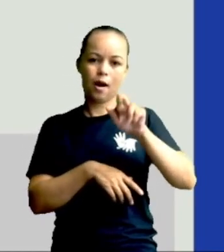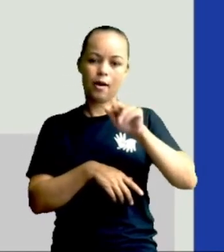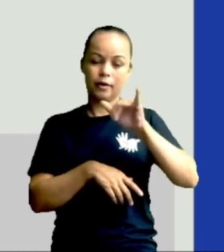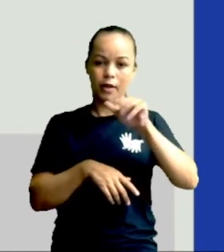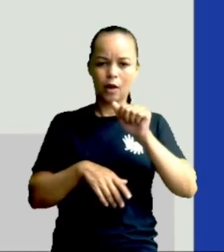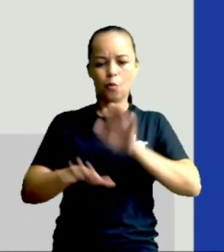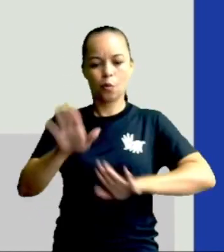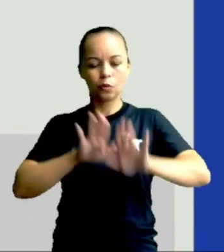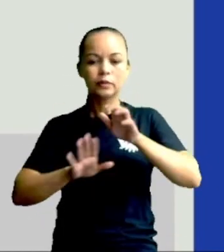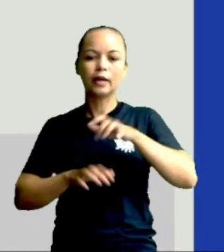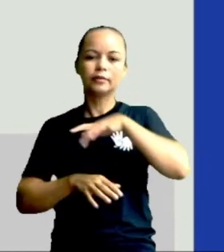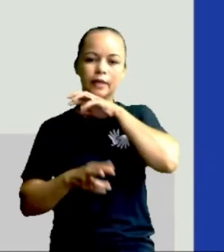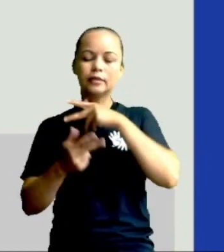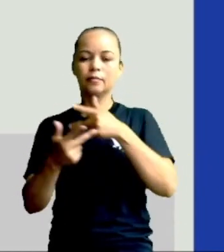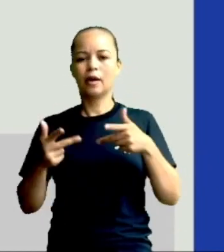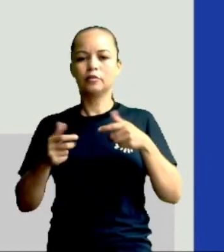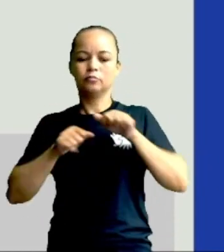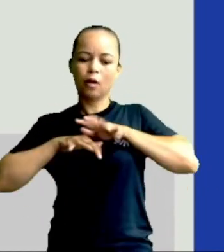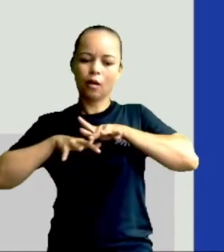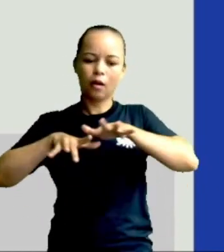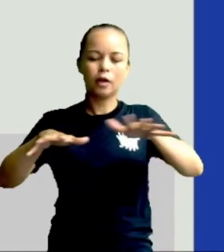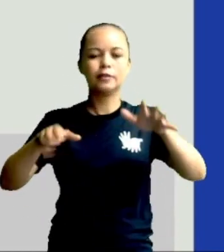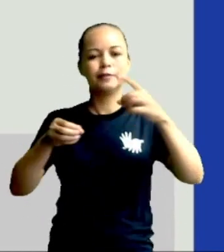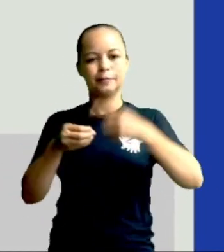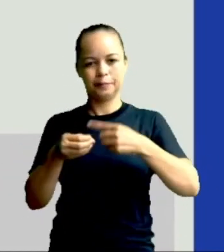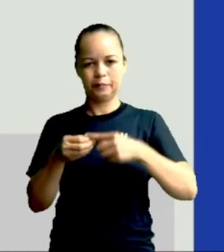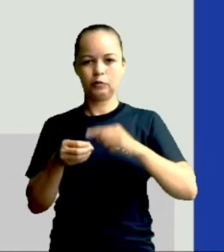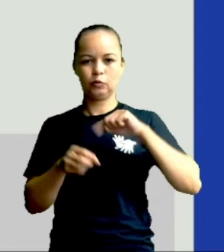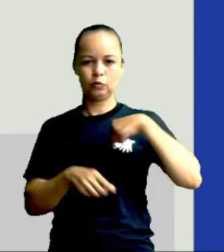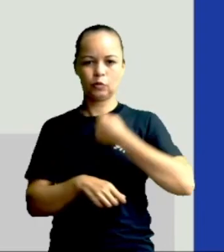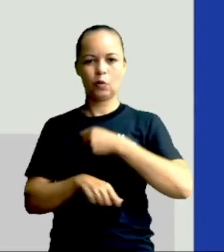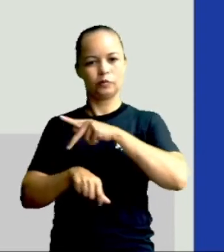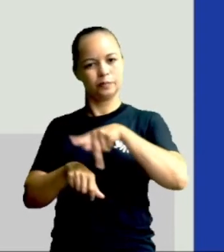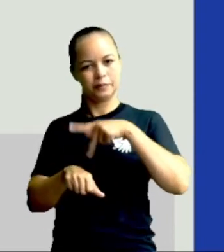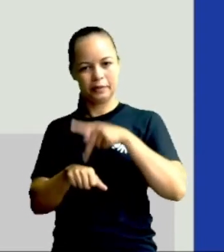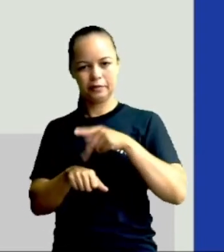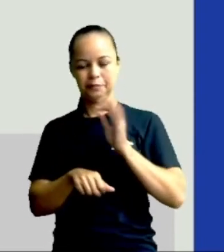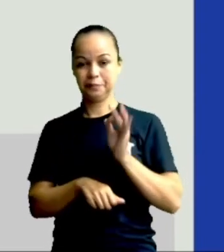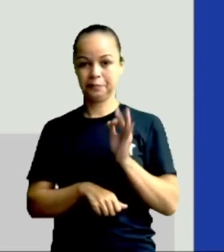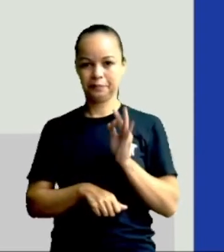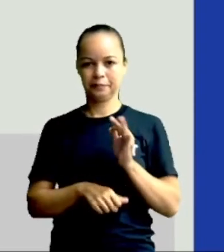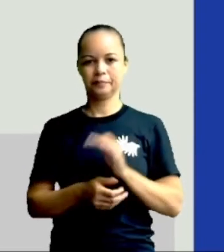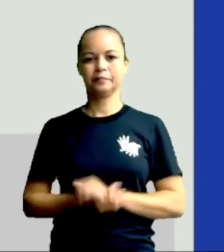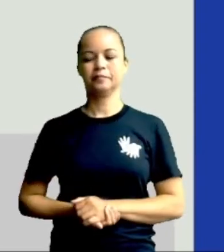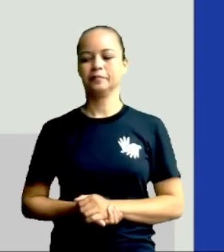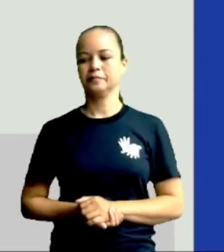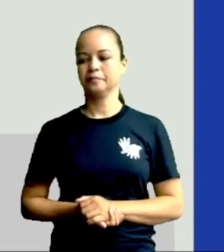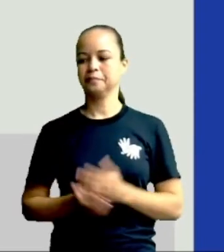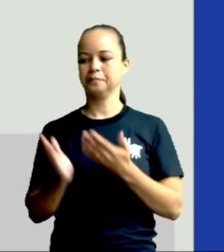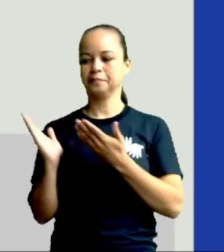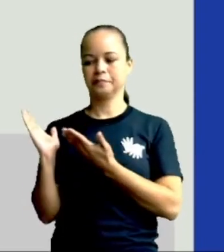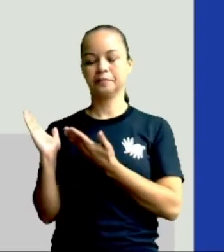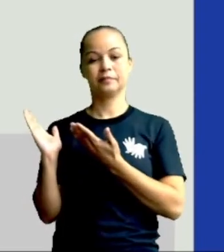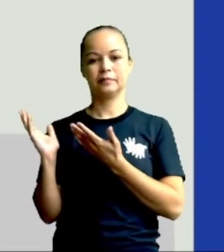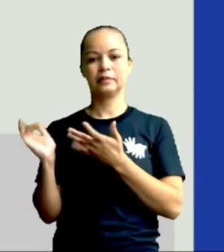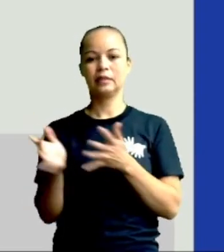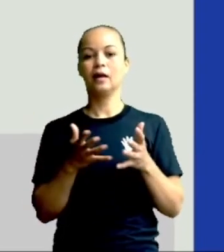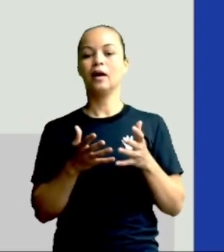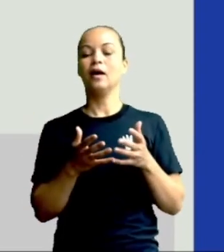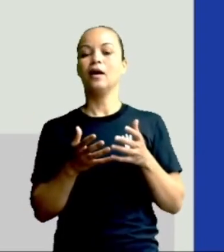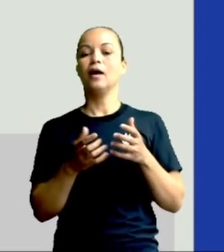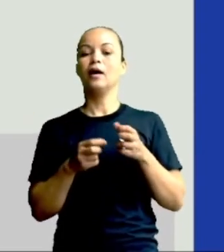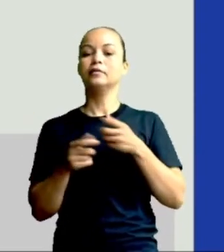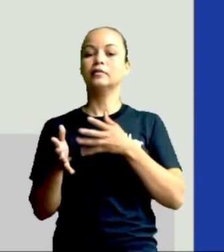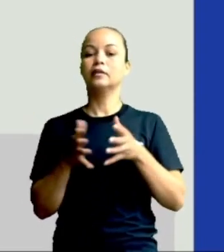exploração, né, do interior do nosso país. Certo? Olha aí, ó. A pecuária no período